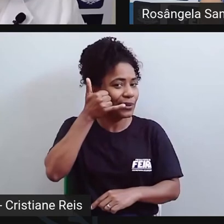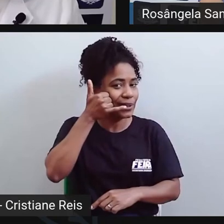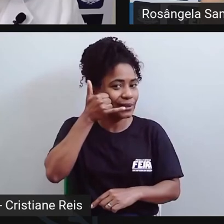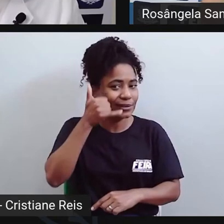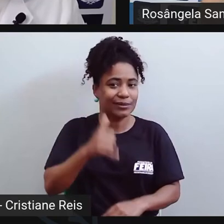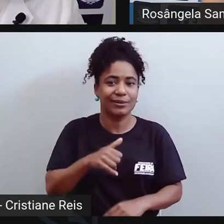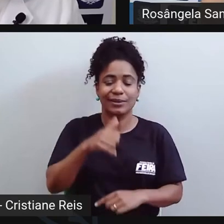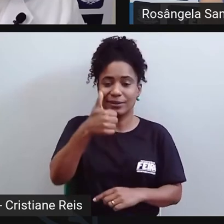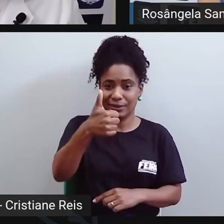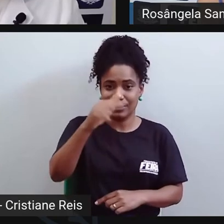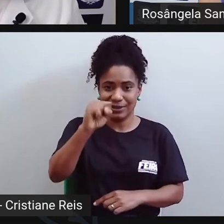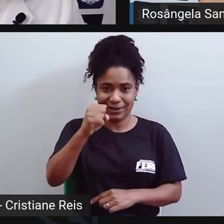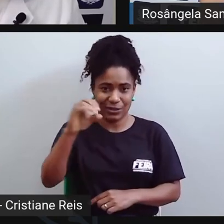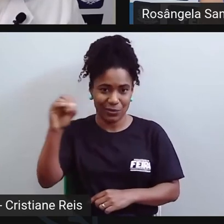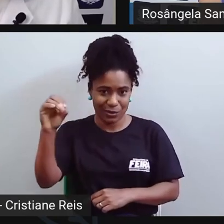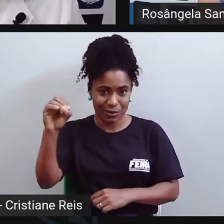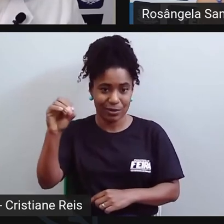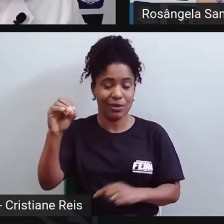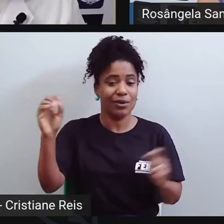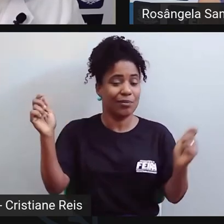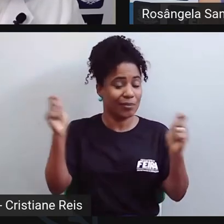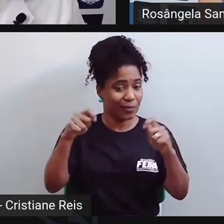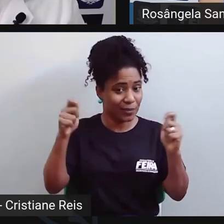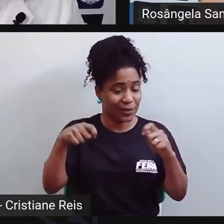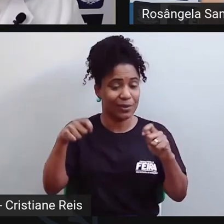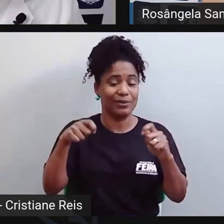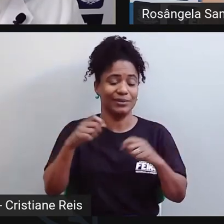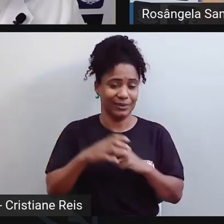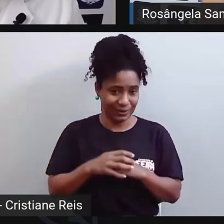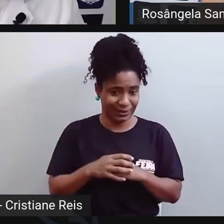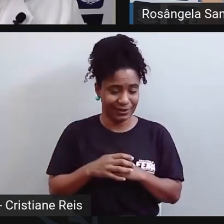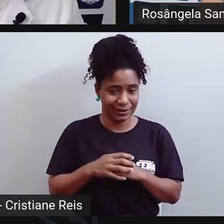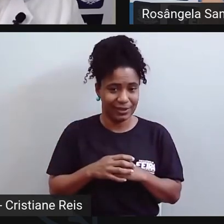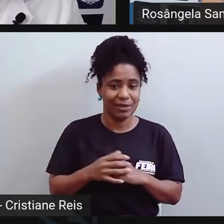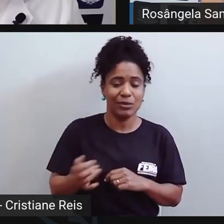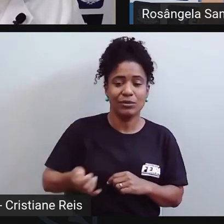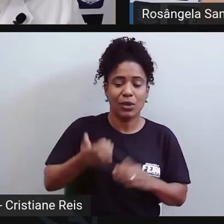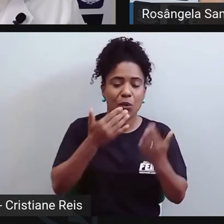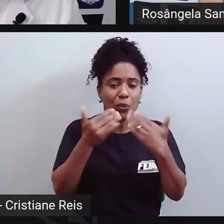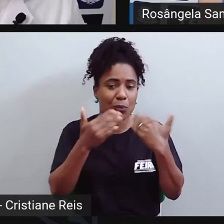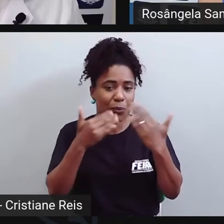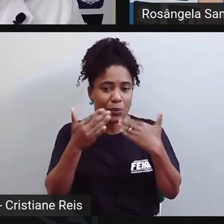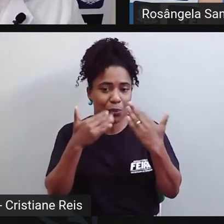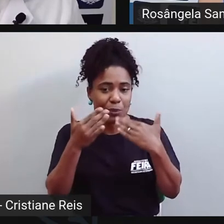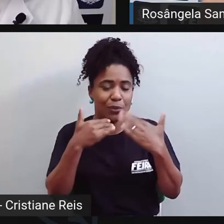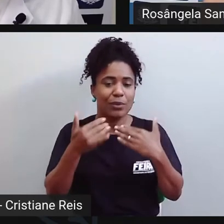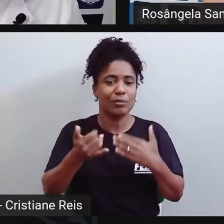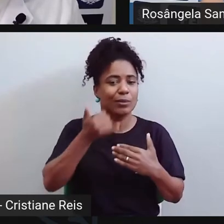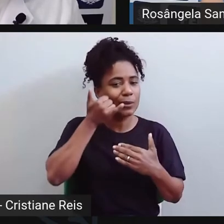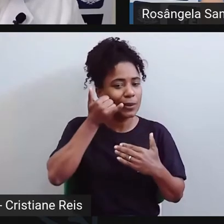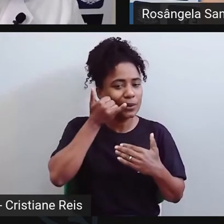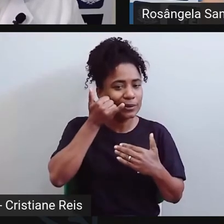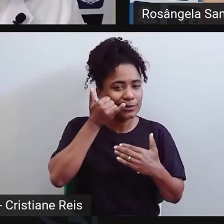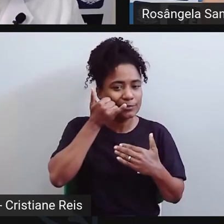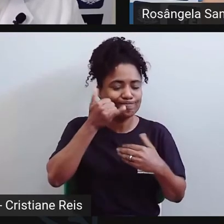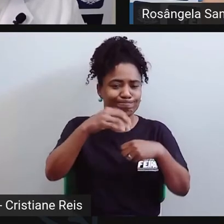e que a pessoa pode conversar, pode buscar apoio e